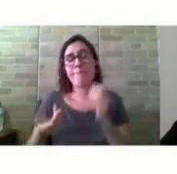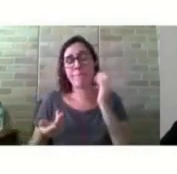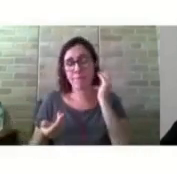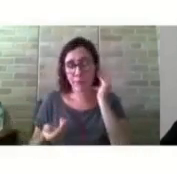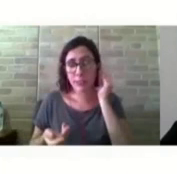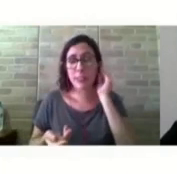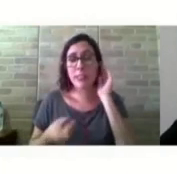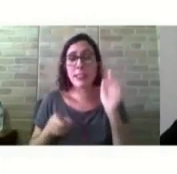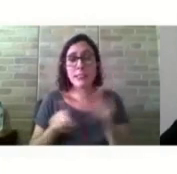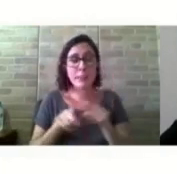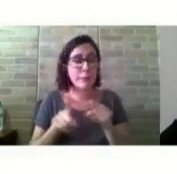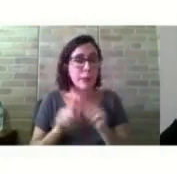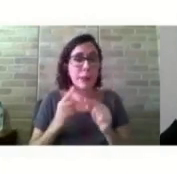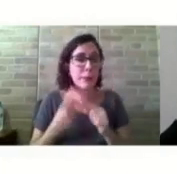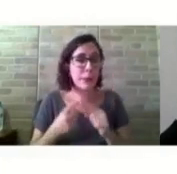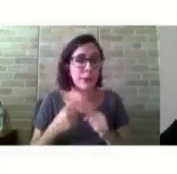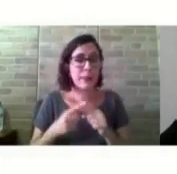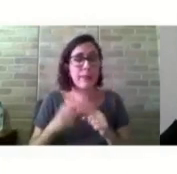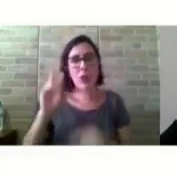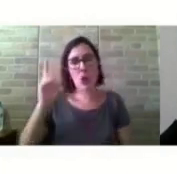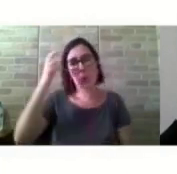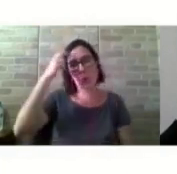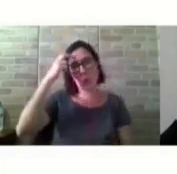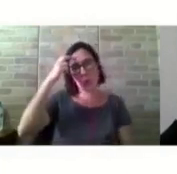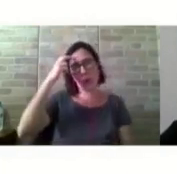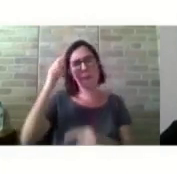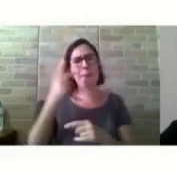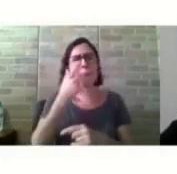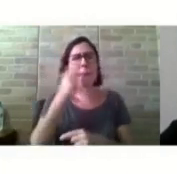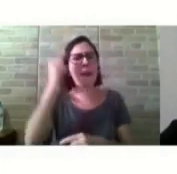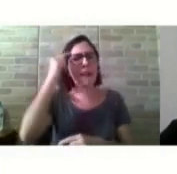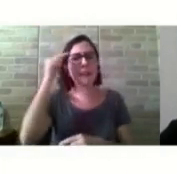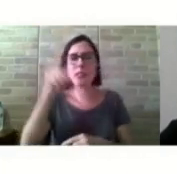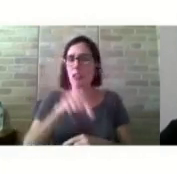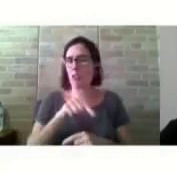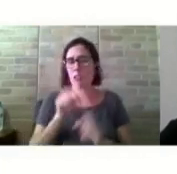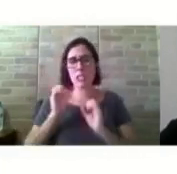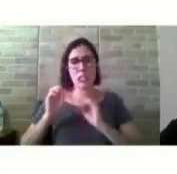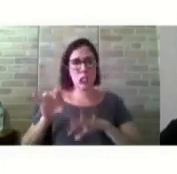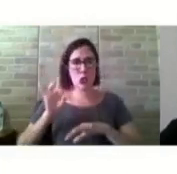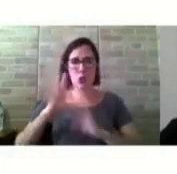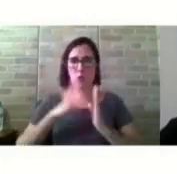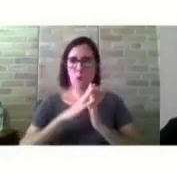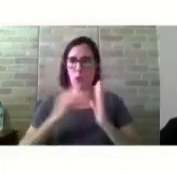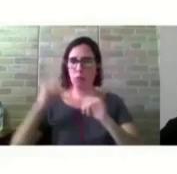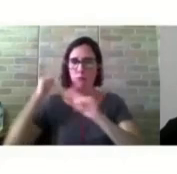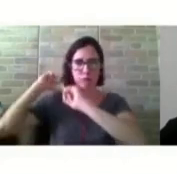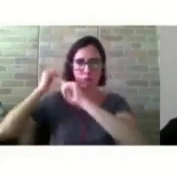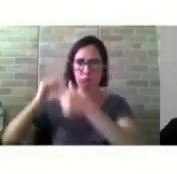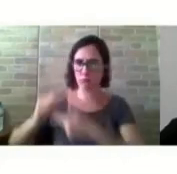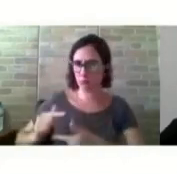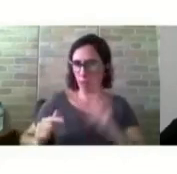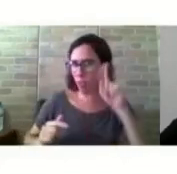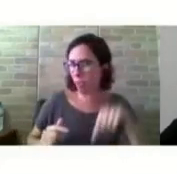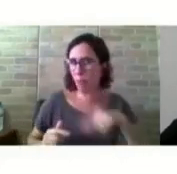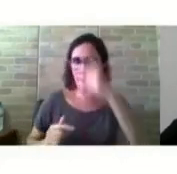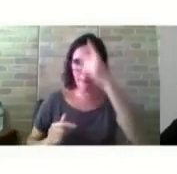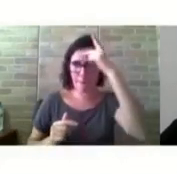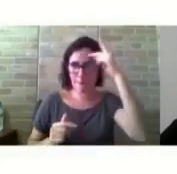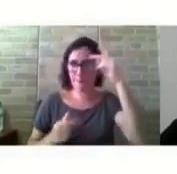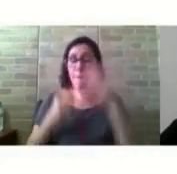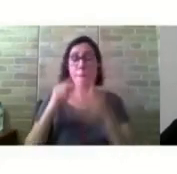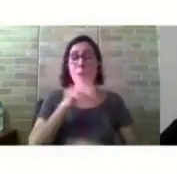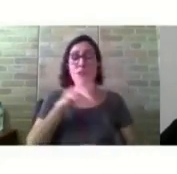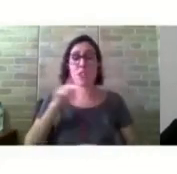aspecto cultural decorrente do pensamento do ensino pelo modelo tradicional, que é o professor falando, quadro negro, as